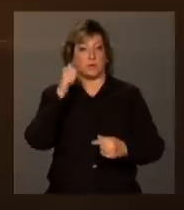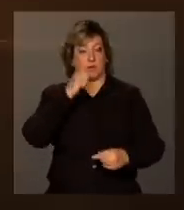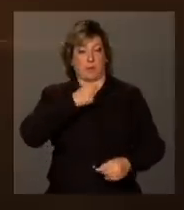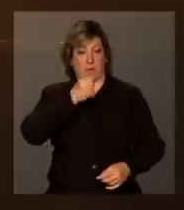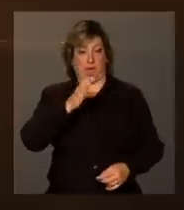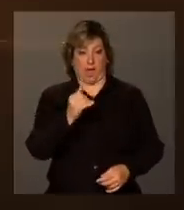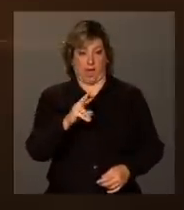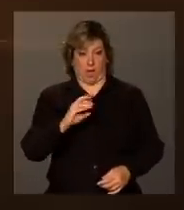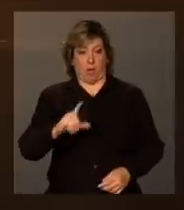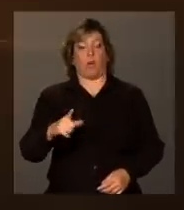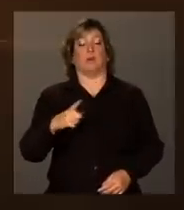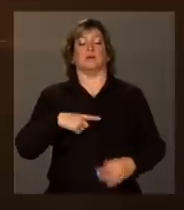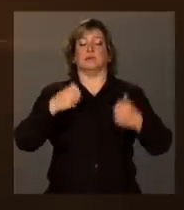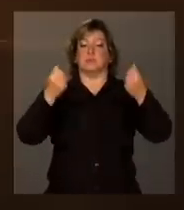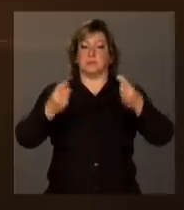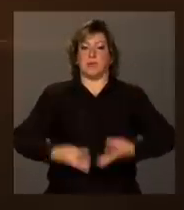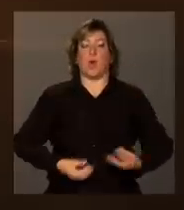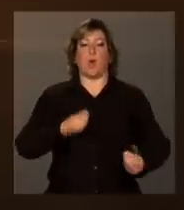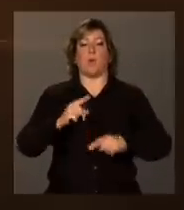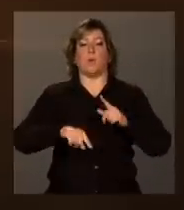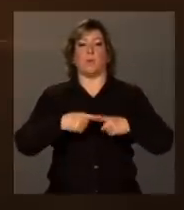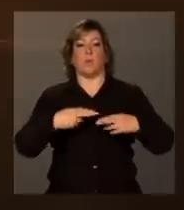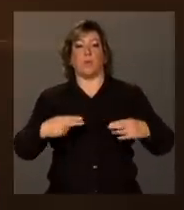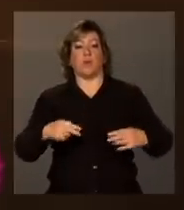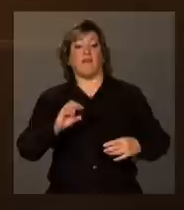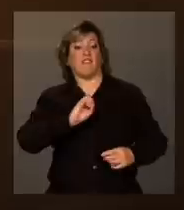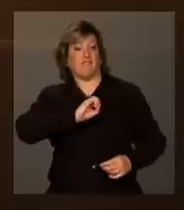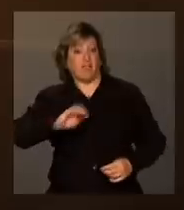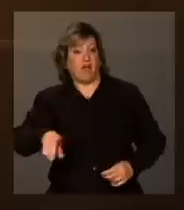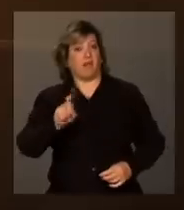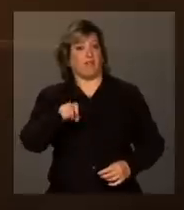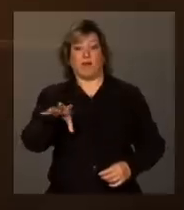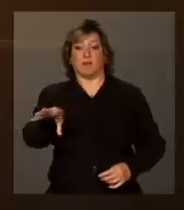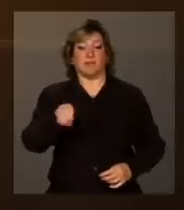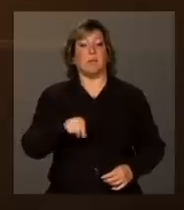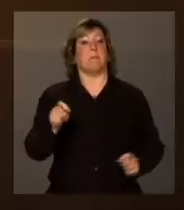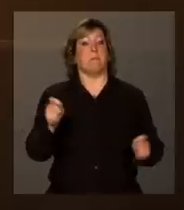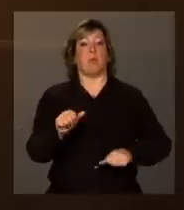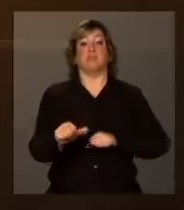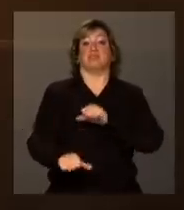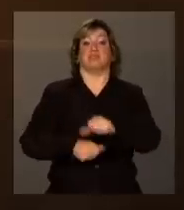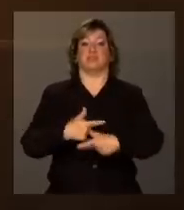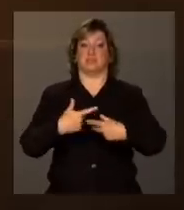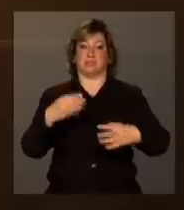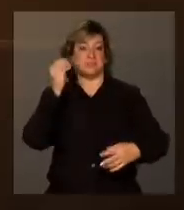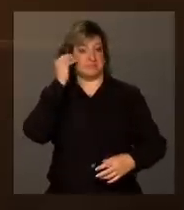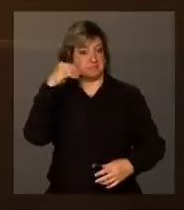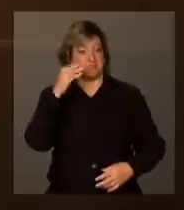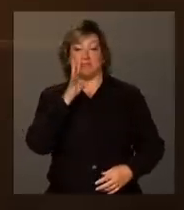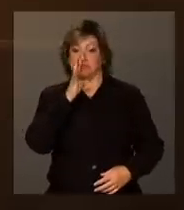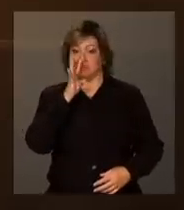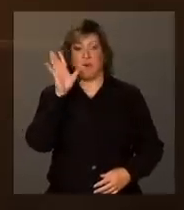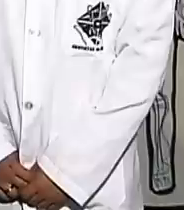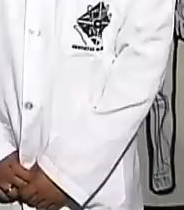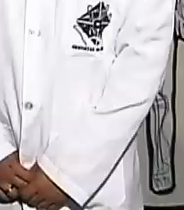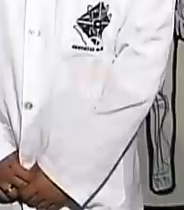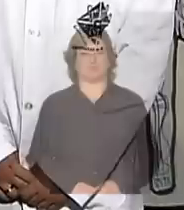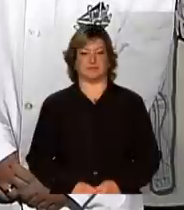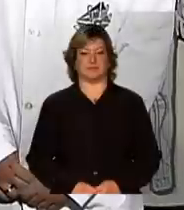Monteiro mostra como materiais que iriam para o lixo podem se transformar em experimentos bem curiosos.